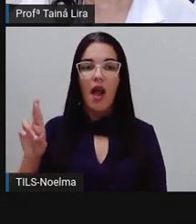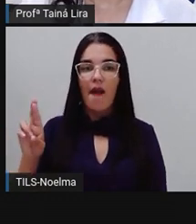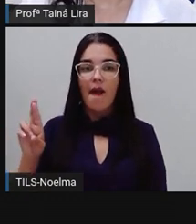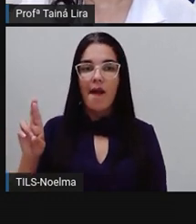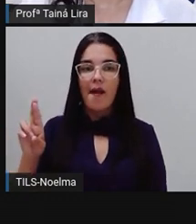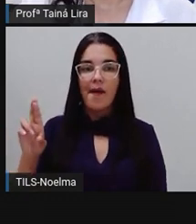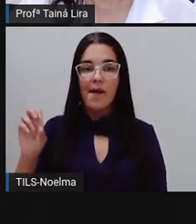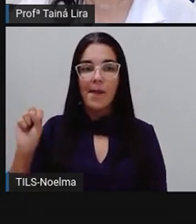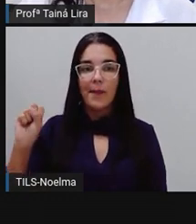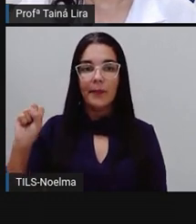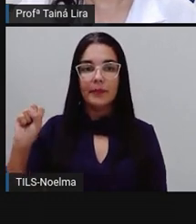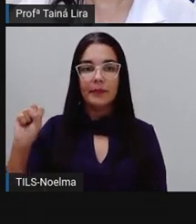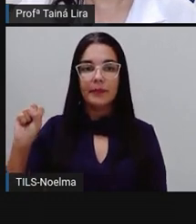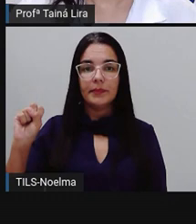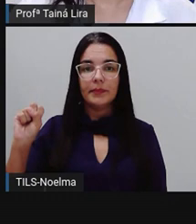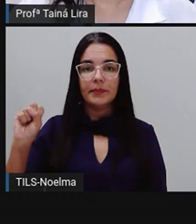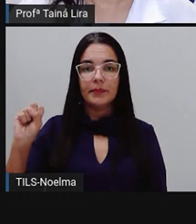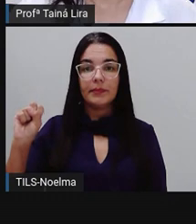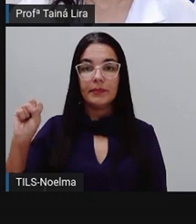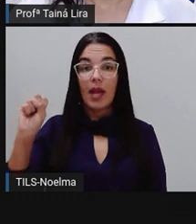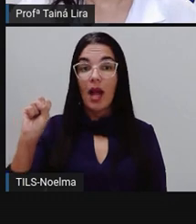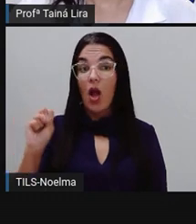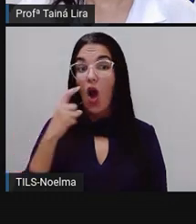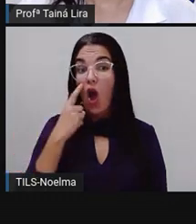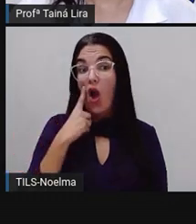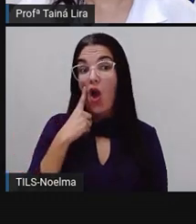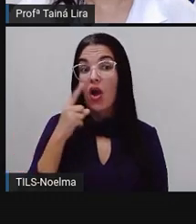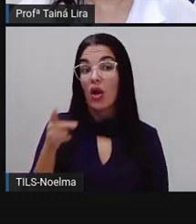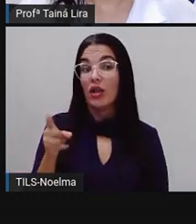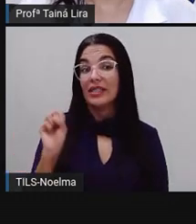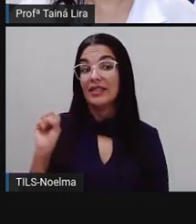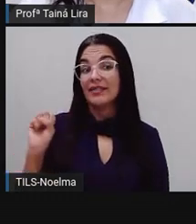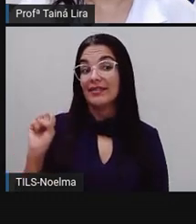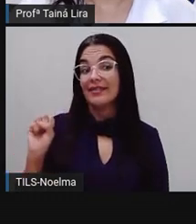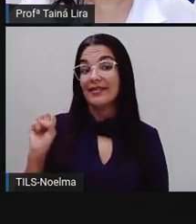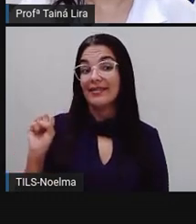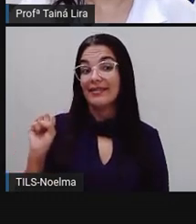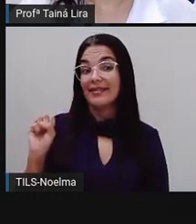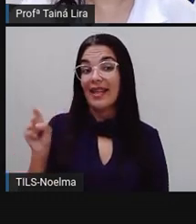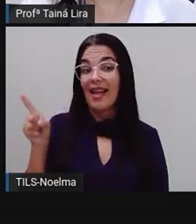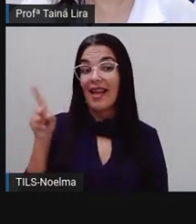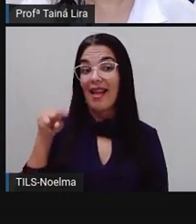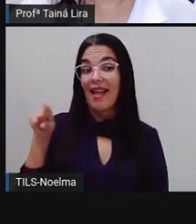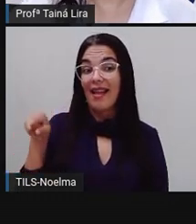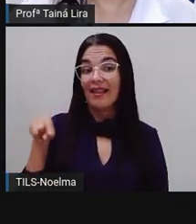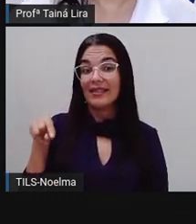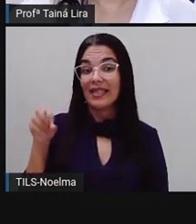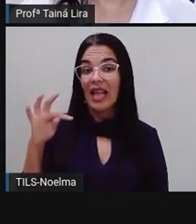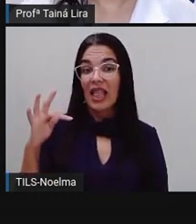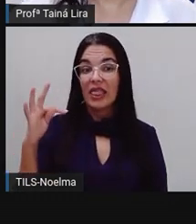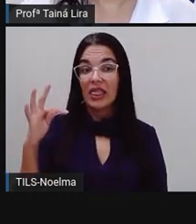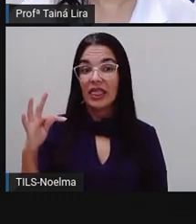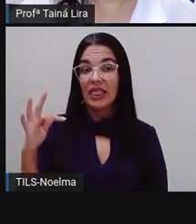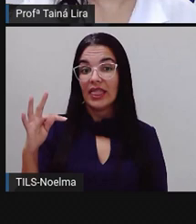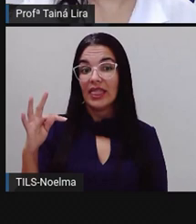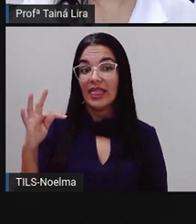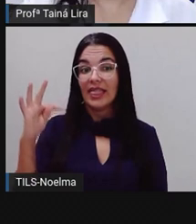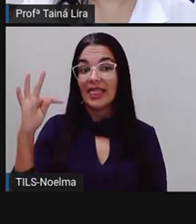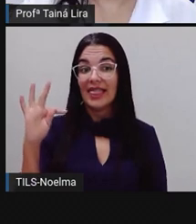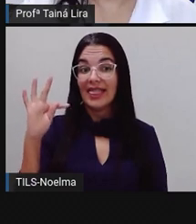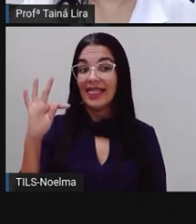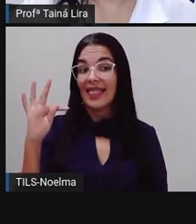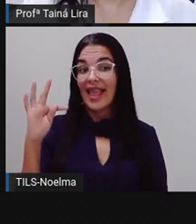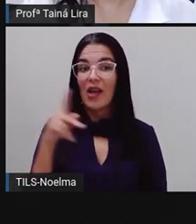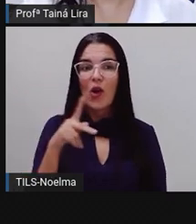R. Olha o C, aqui, cursivo maiúsculo, ó, C, T, olha o T de Tainá,